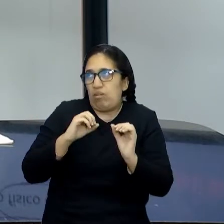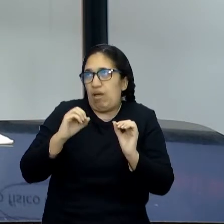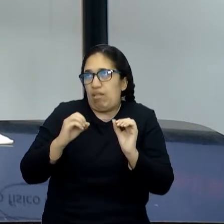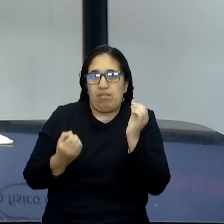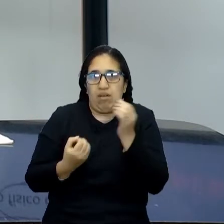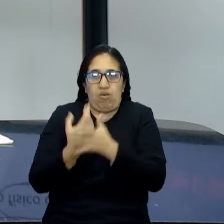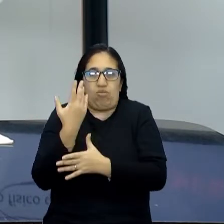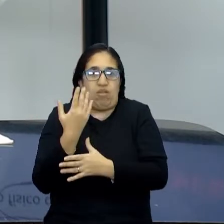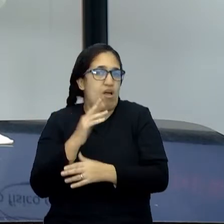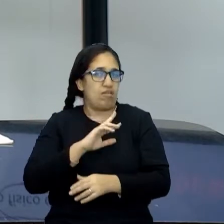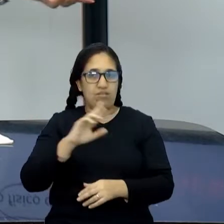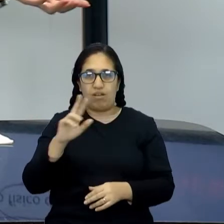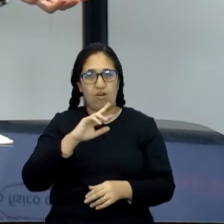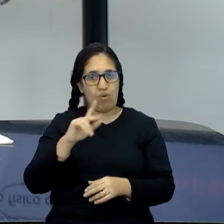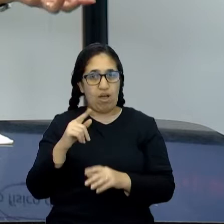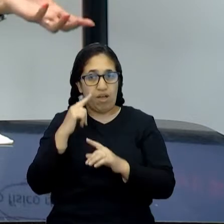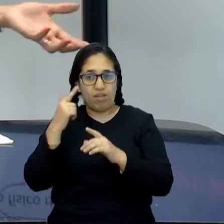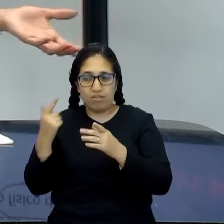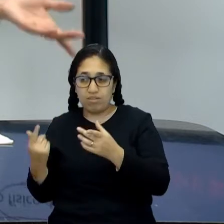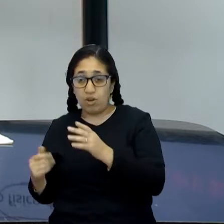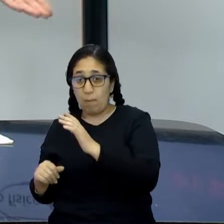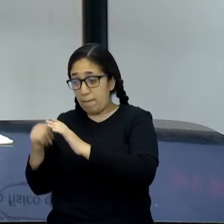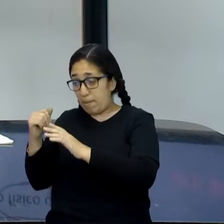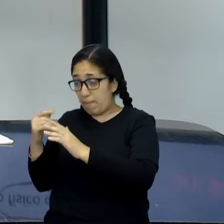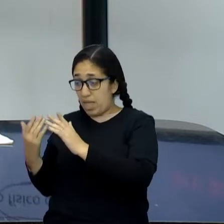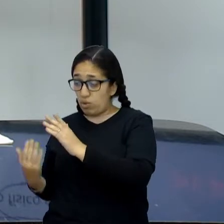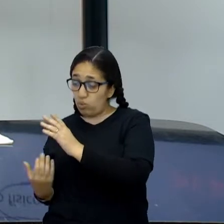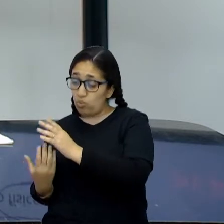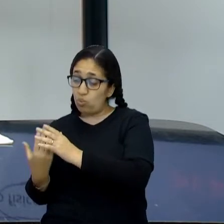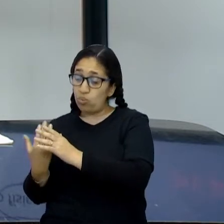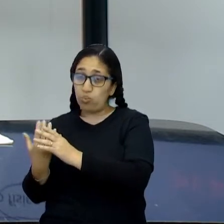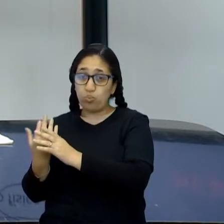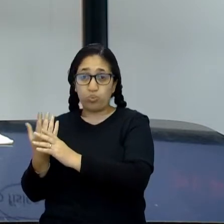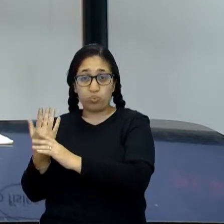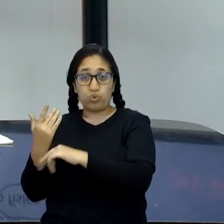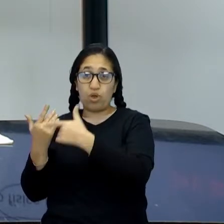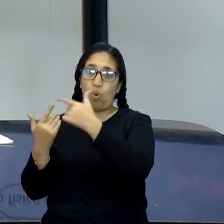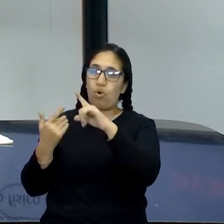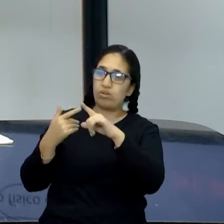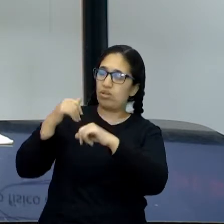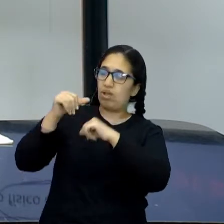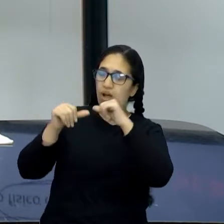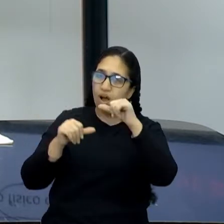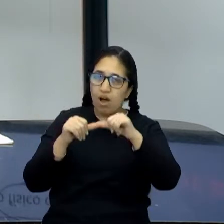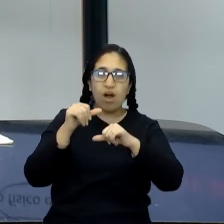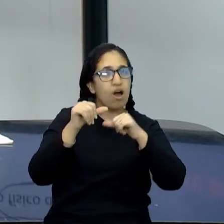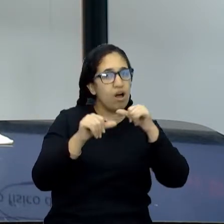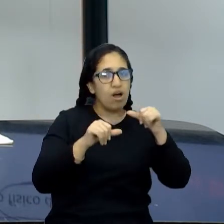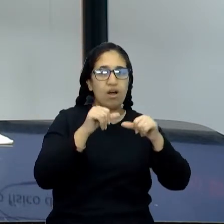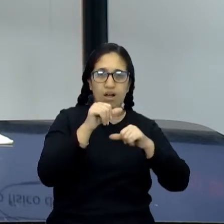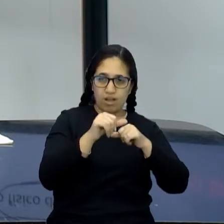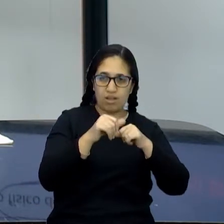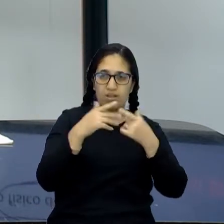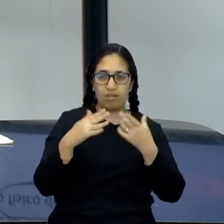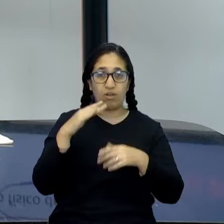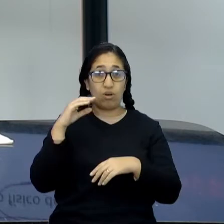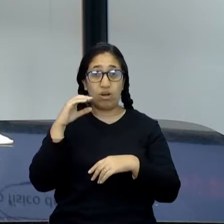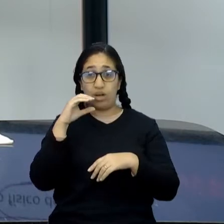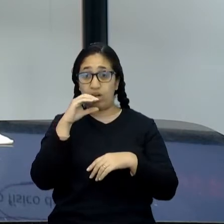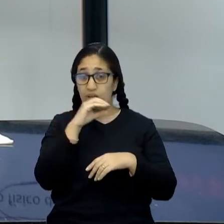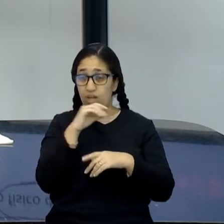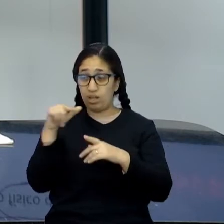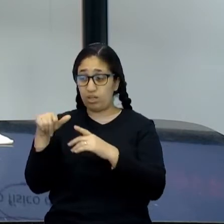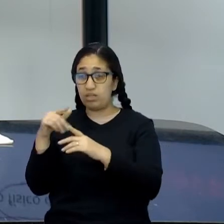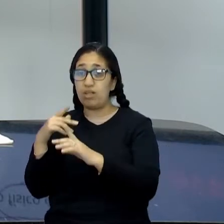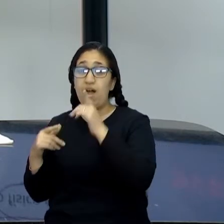né? Ela precisa ter uma manifestação primária pra depois transformar em outra. Então, o calor é armazenado